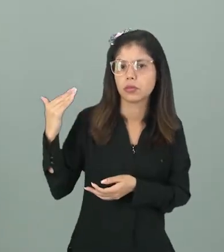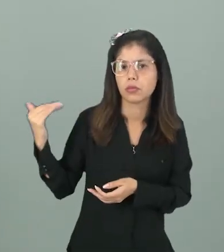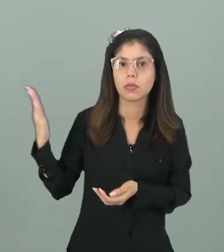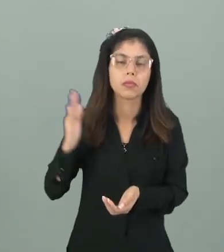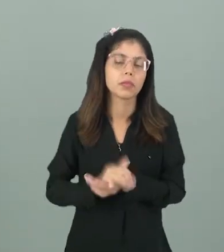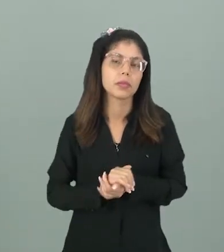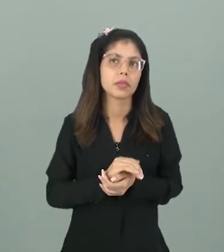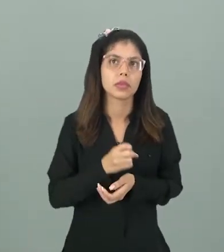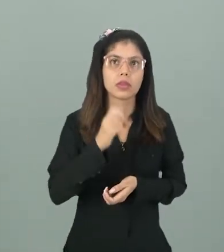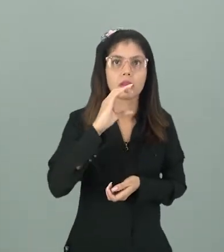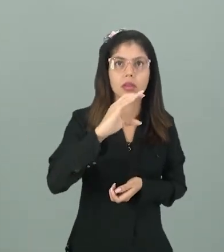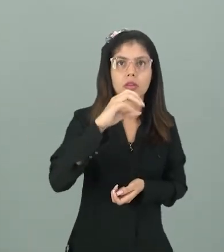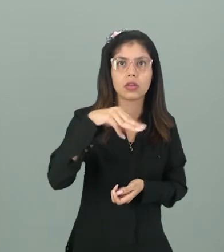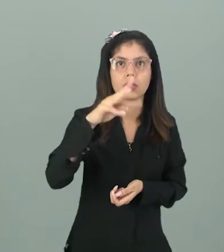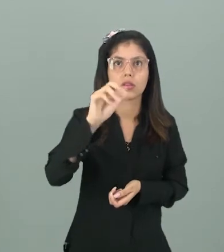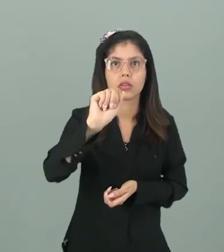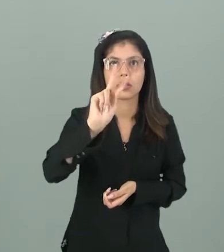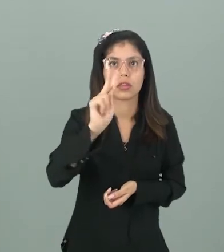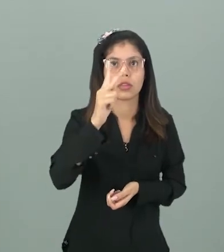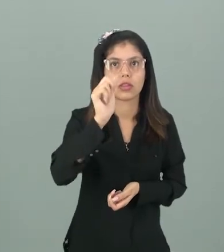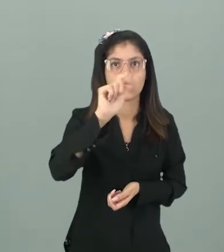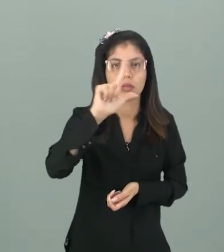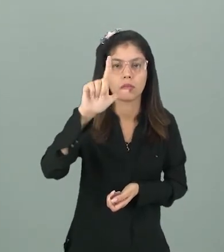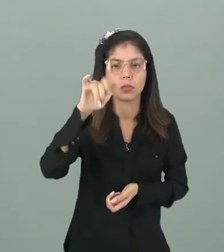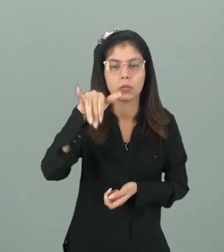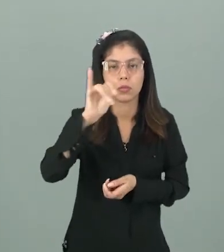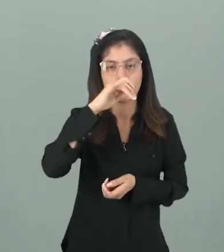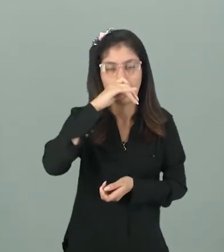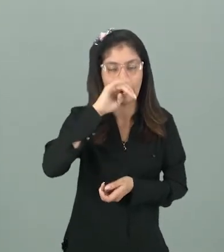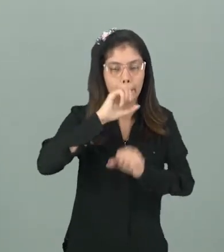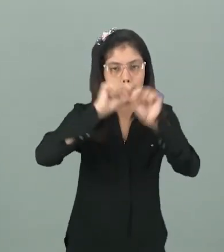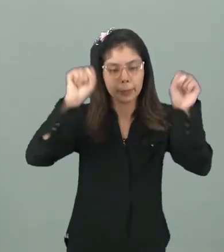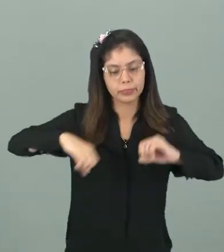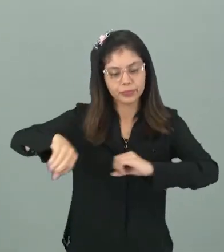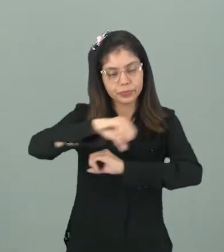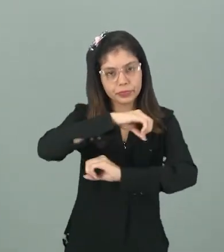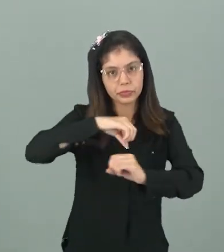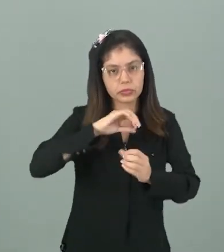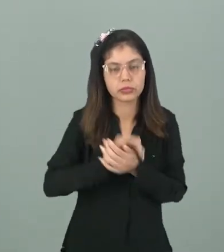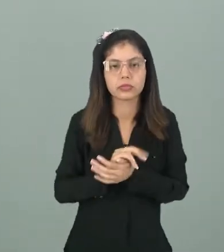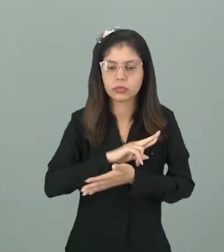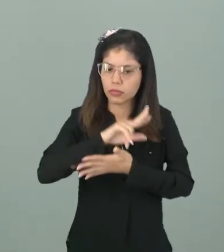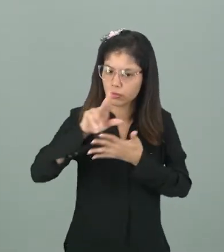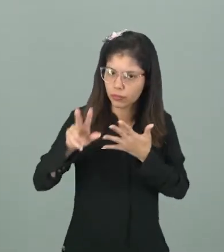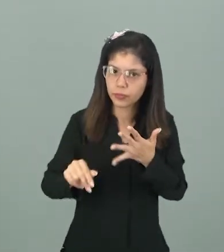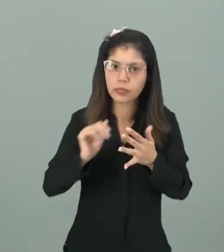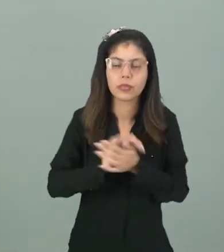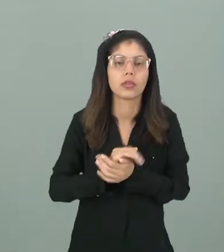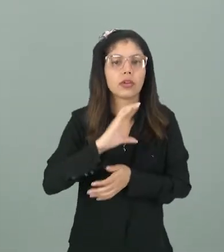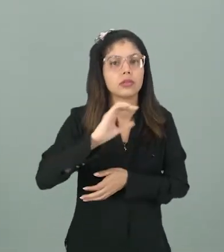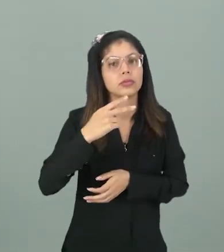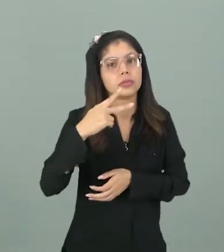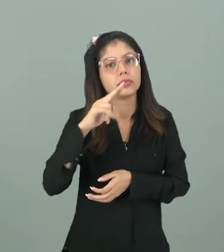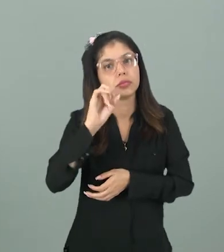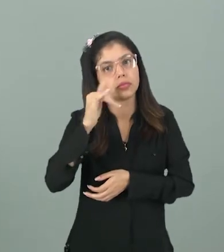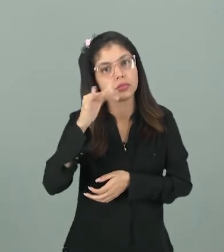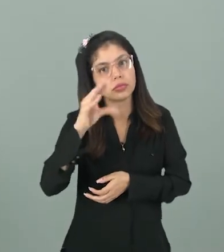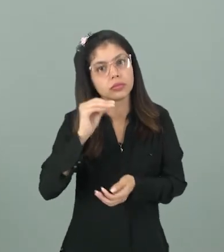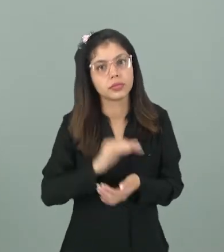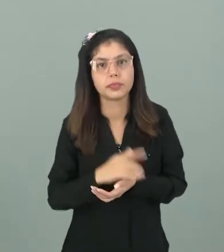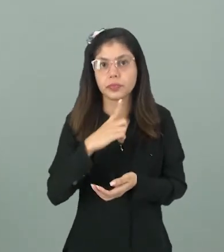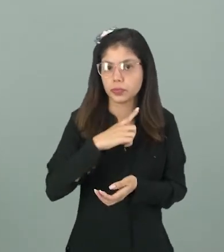quando a gente fala de cometa é o cometa Halley. Então vejam aí, o sistema solar ele tem uma vasta composição, como eu falei pra vocês,